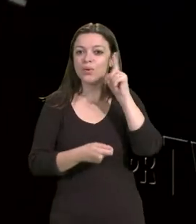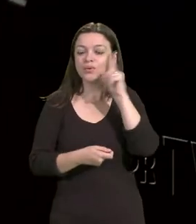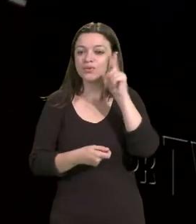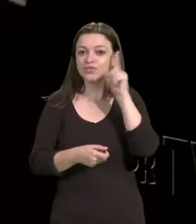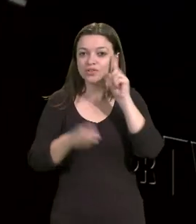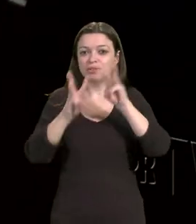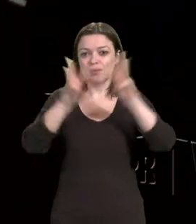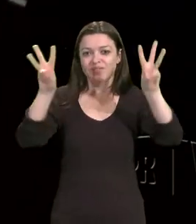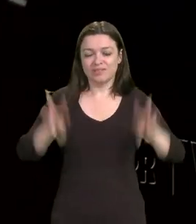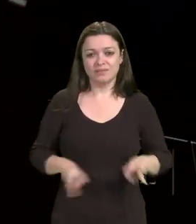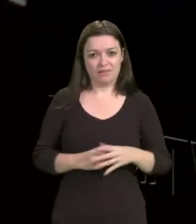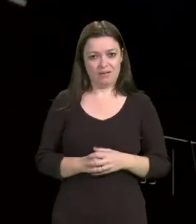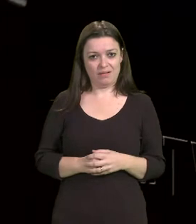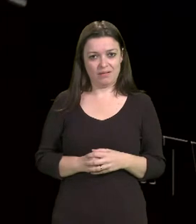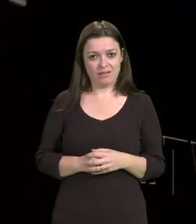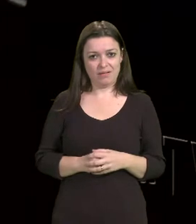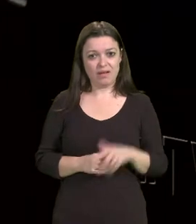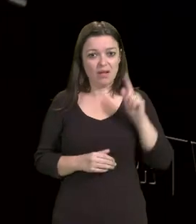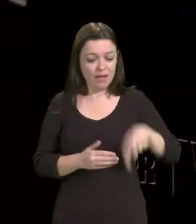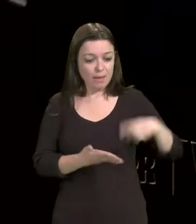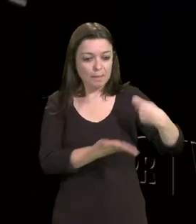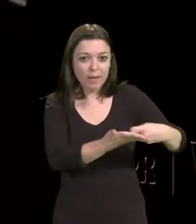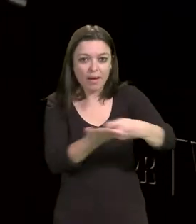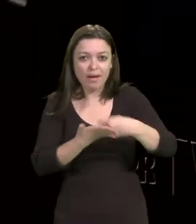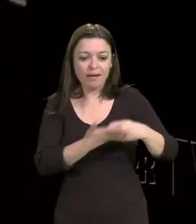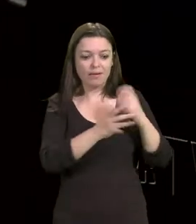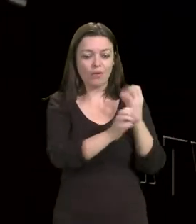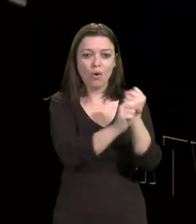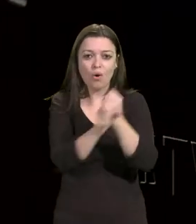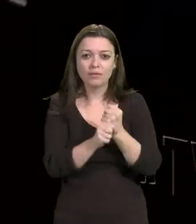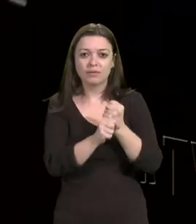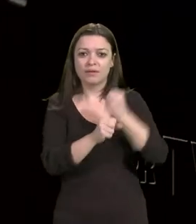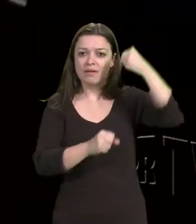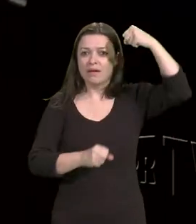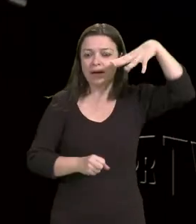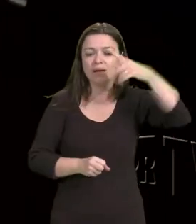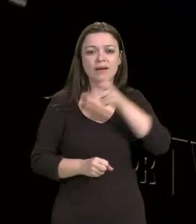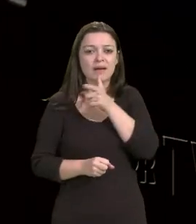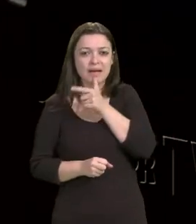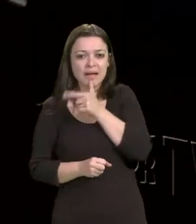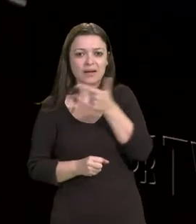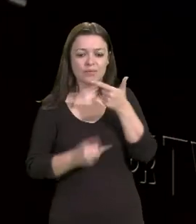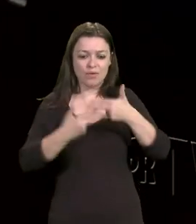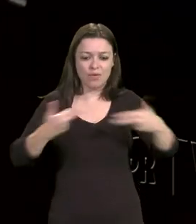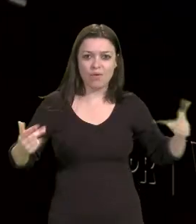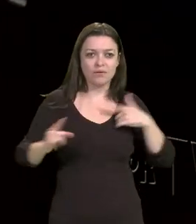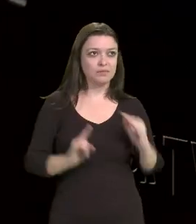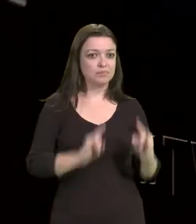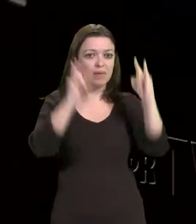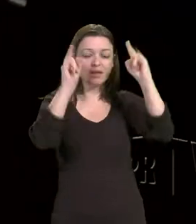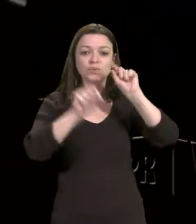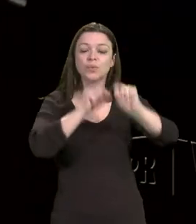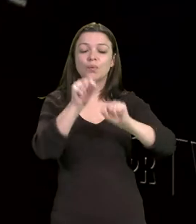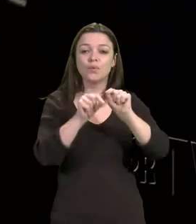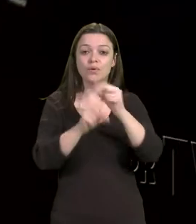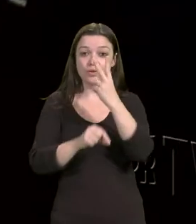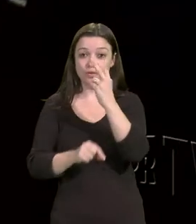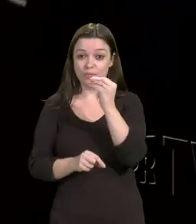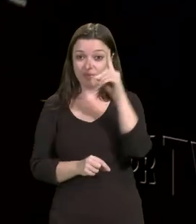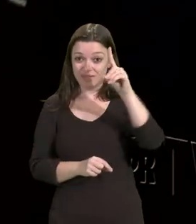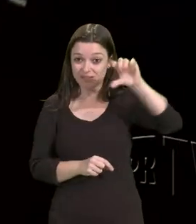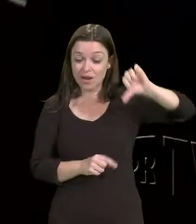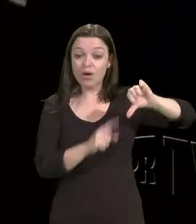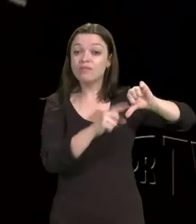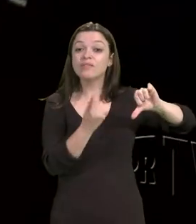Aquilo que paga as nossas contas, que faz funcionar a nossa instituição. E esse valor, em 2019, é,